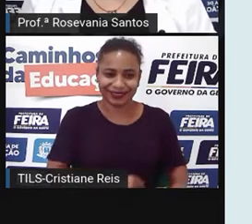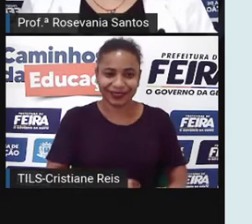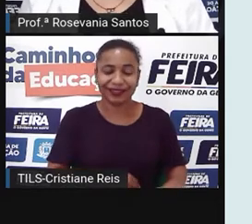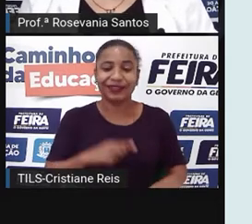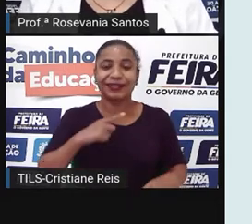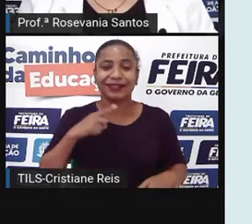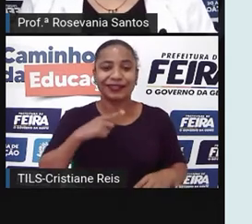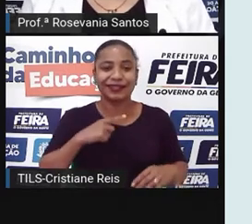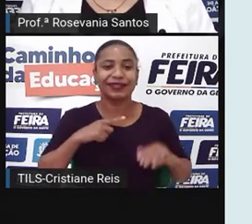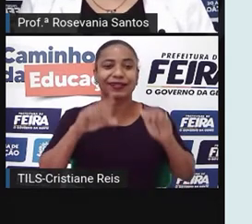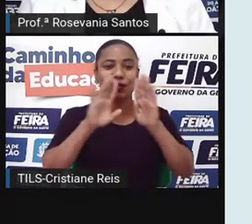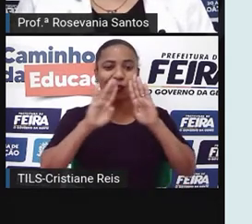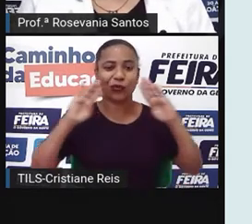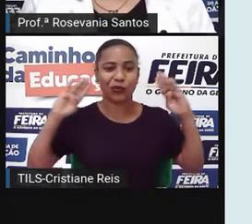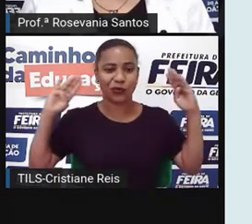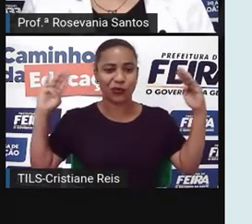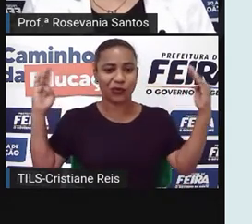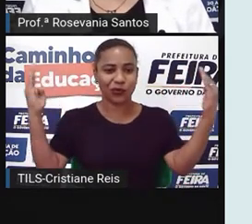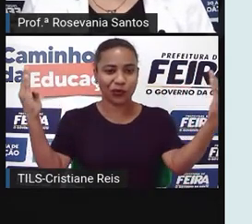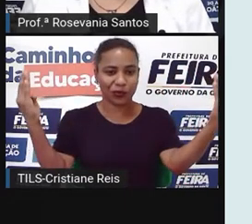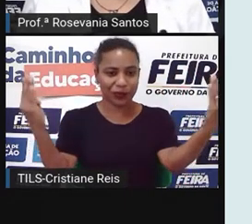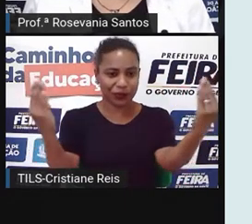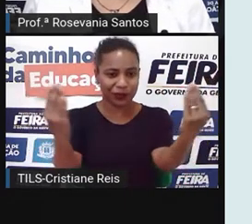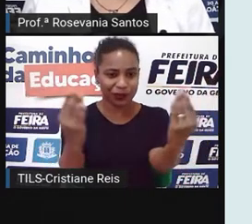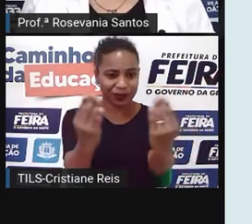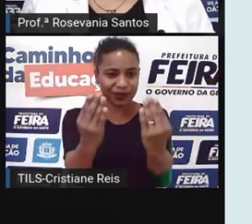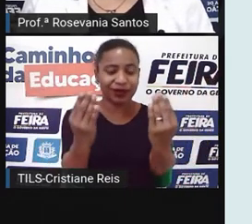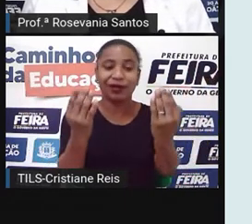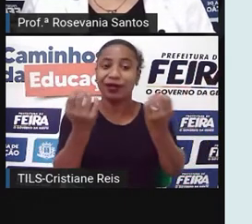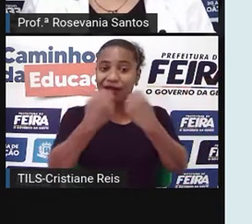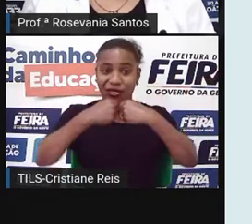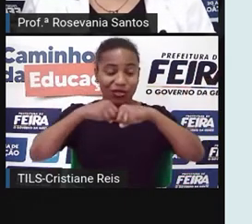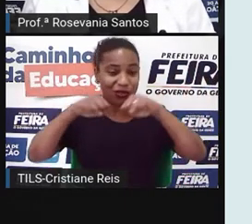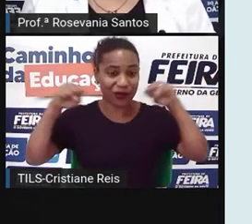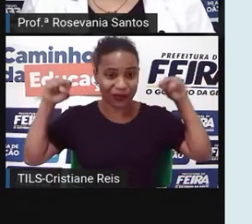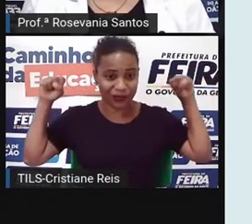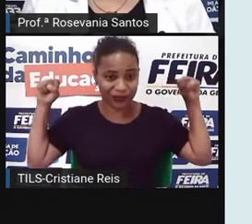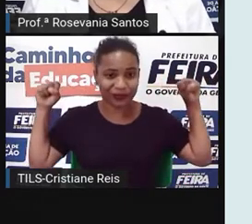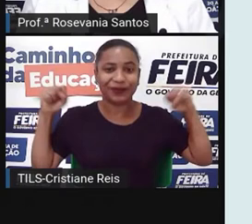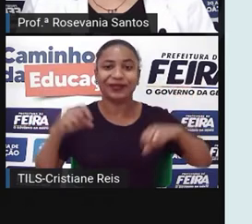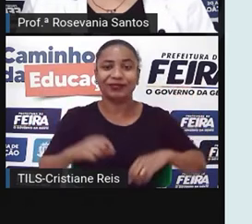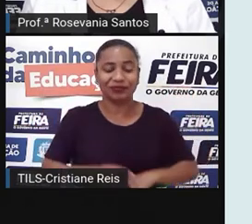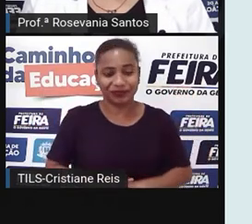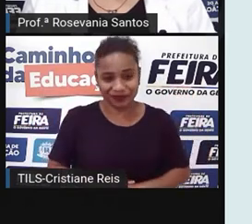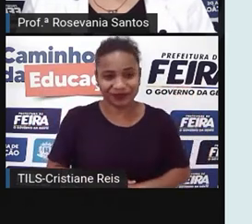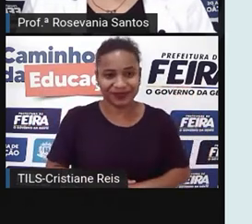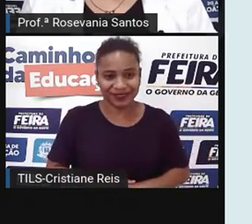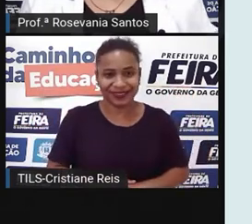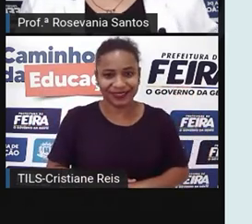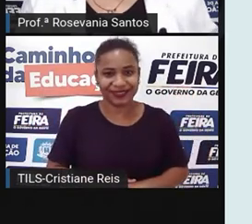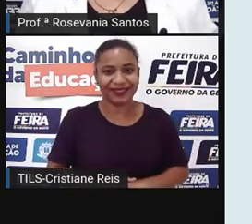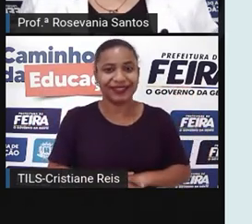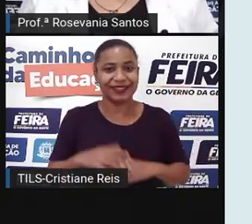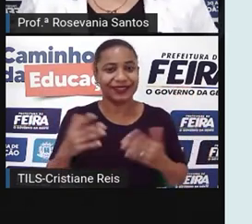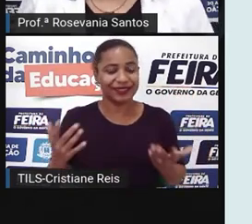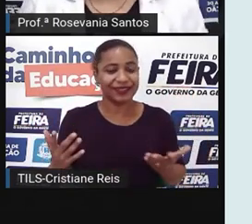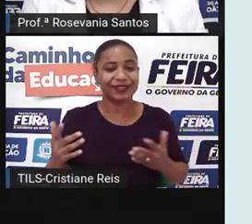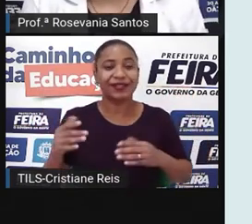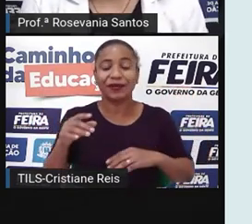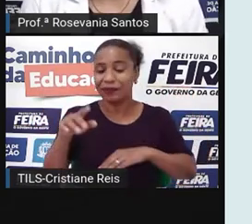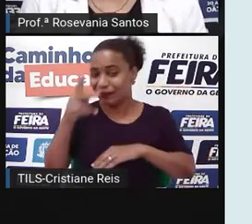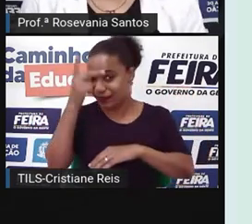muralha, gigantesca, é uma gigantesca construção arquitetônica criada pela engenharia